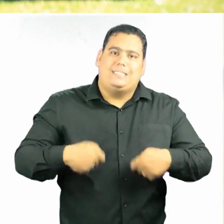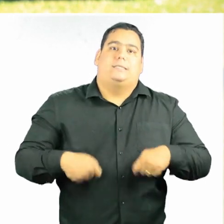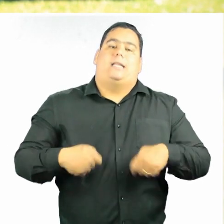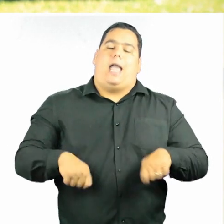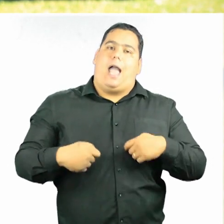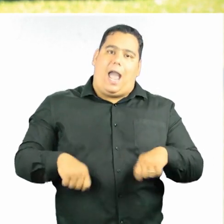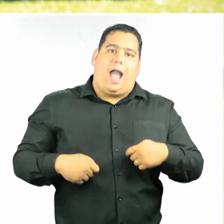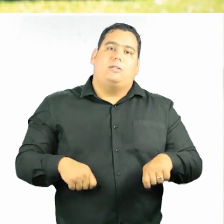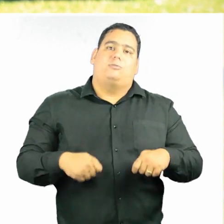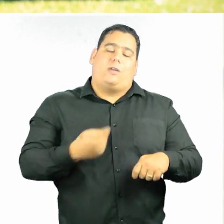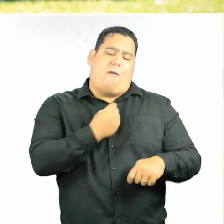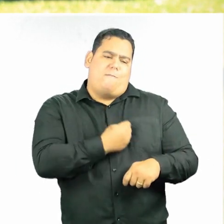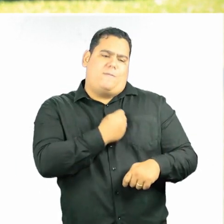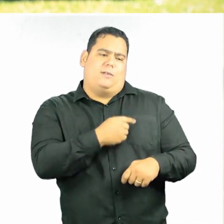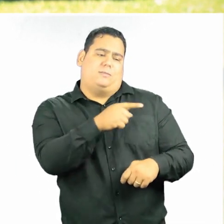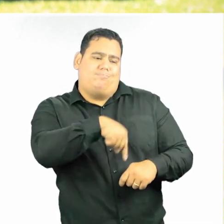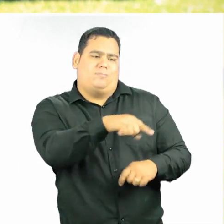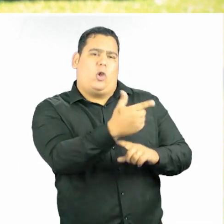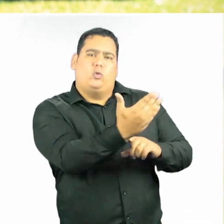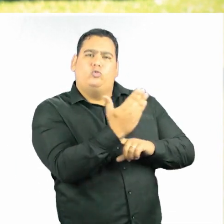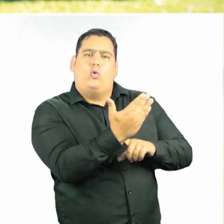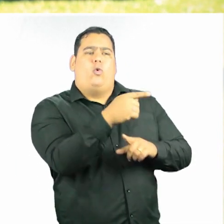Tive a ajuda dos meus colegas.